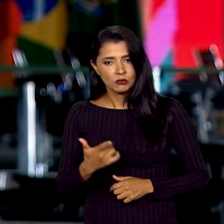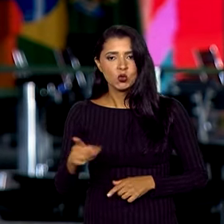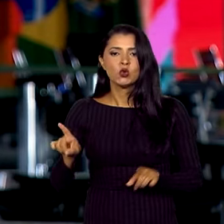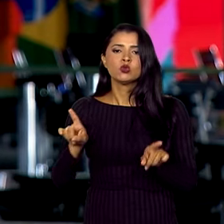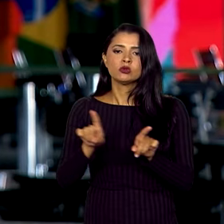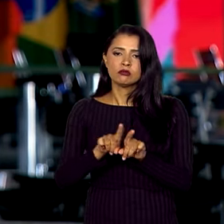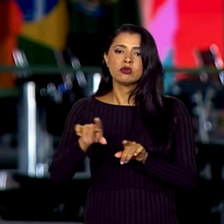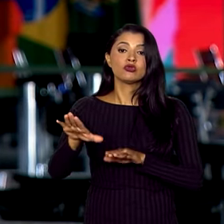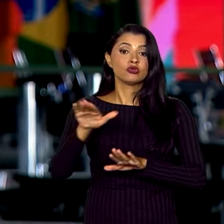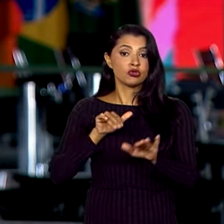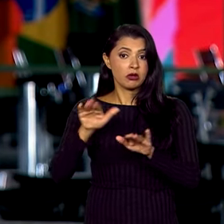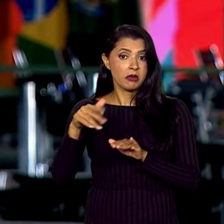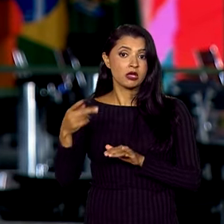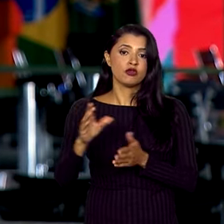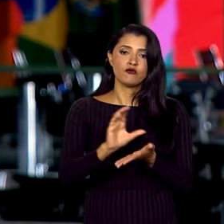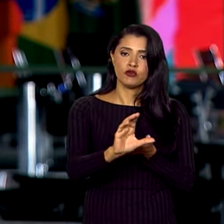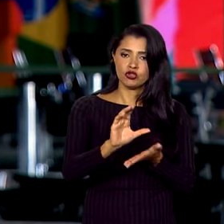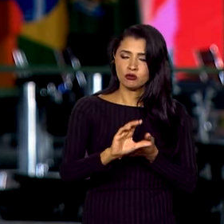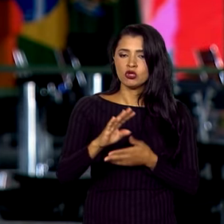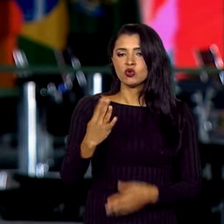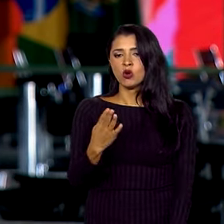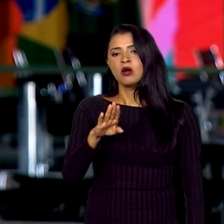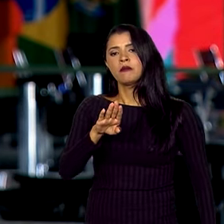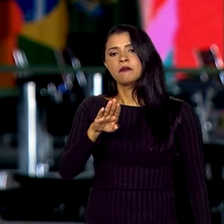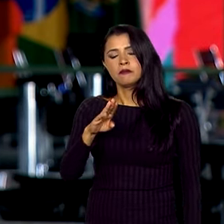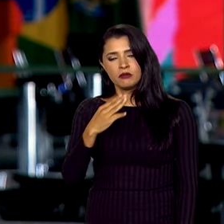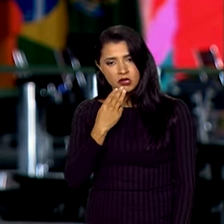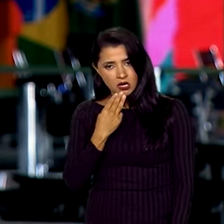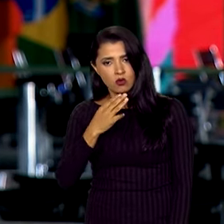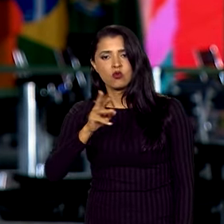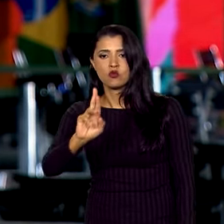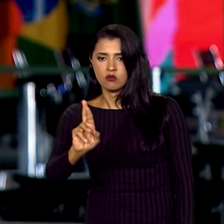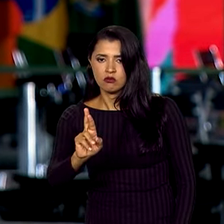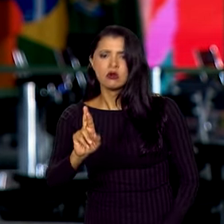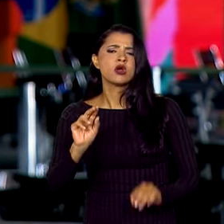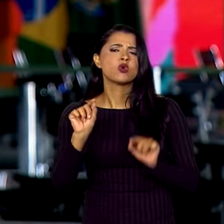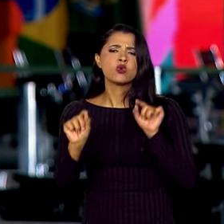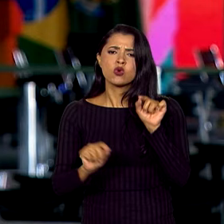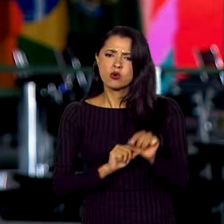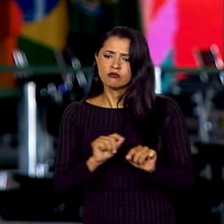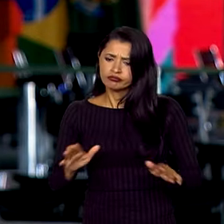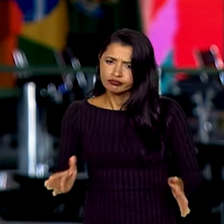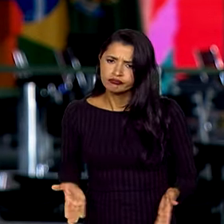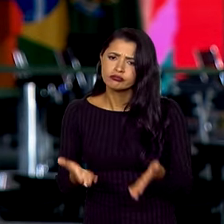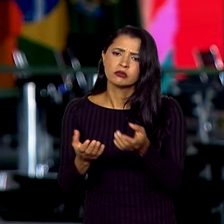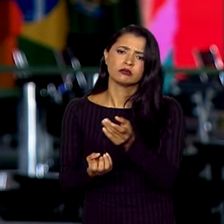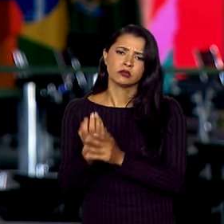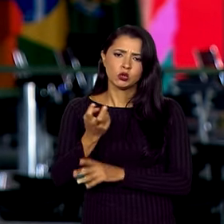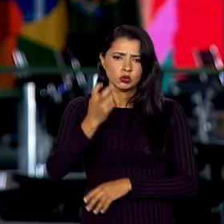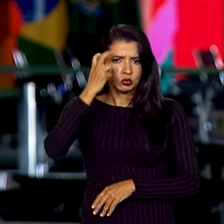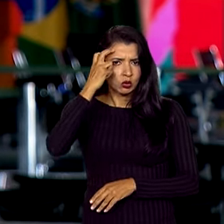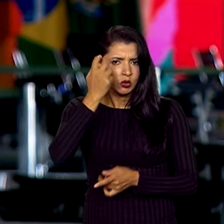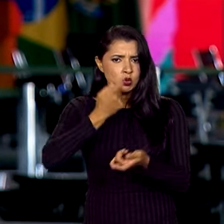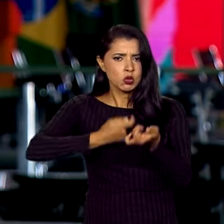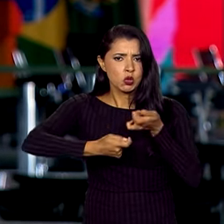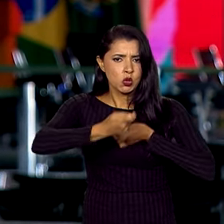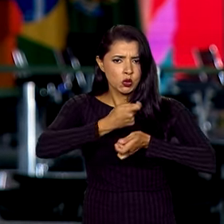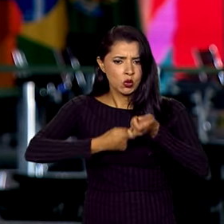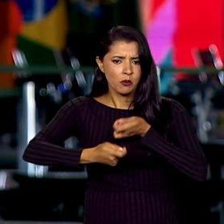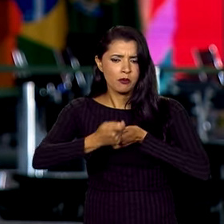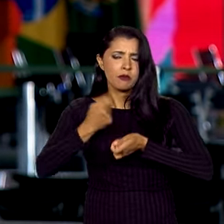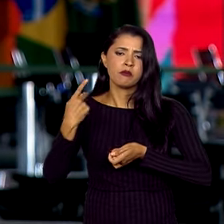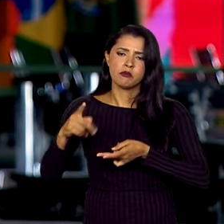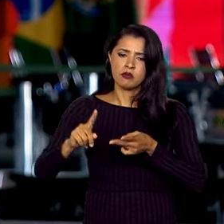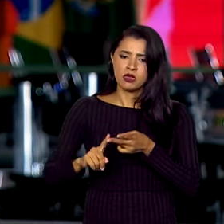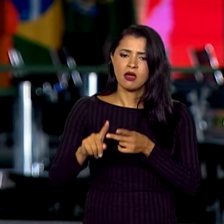chamada pública com investimento de 4 milhões de reais para o incentivo à produção cultural, economia de axé e